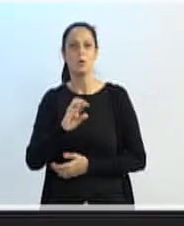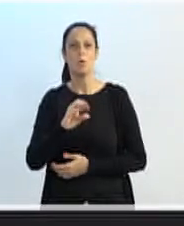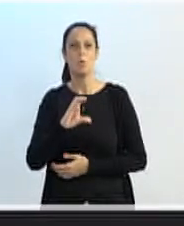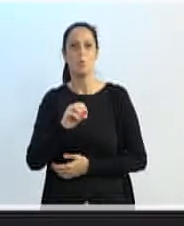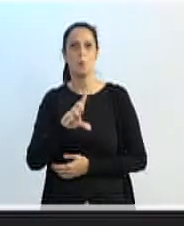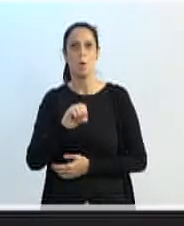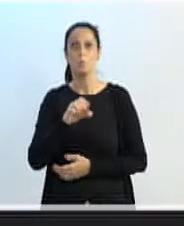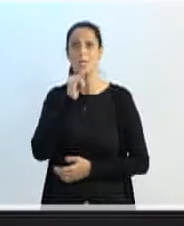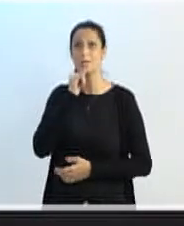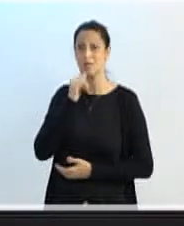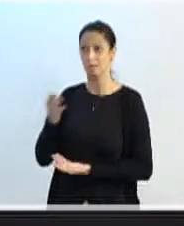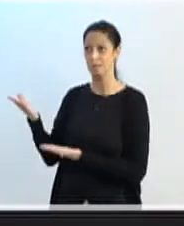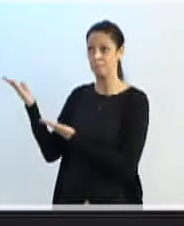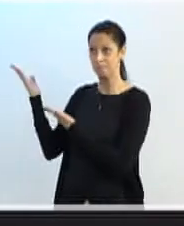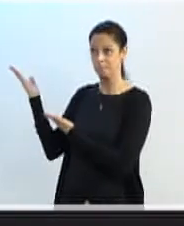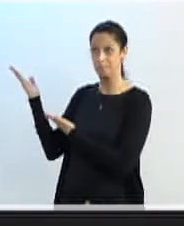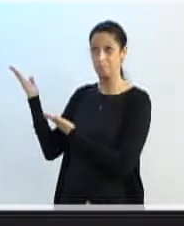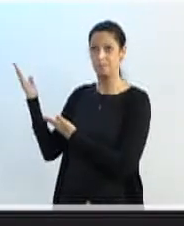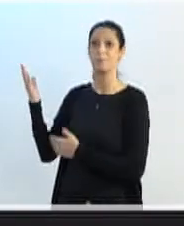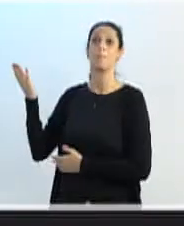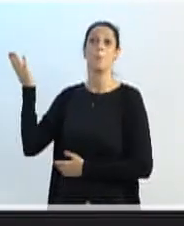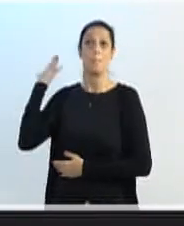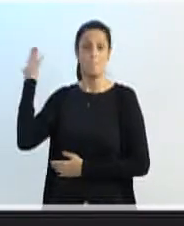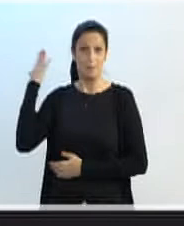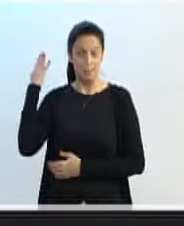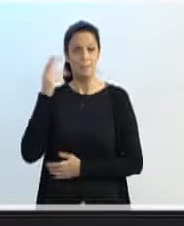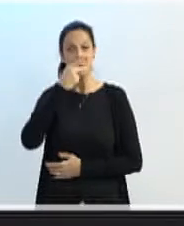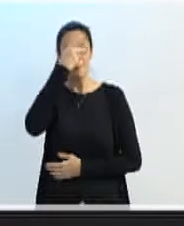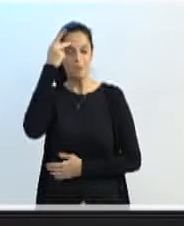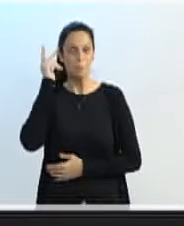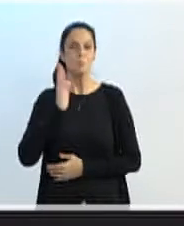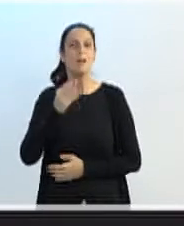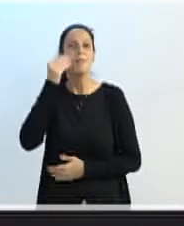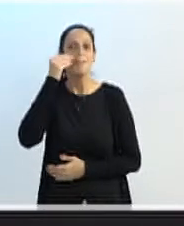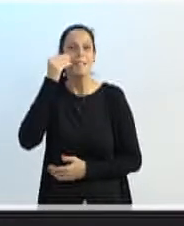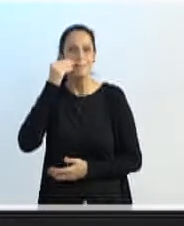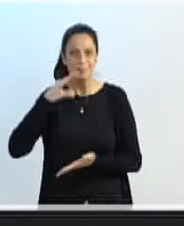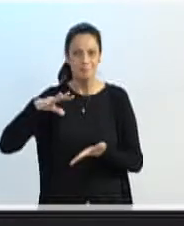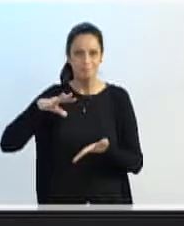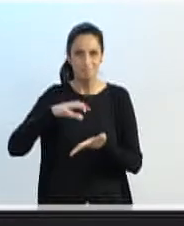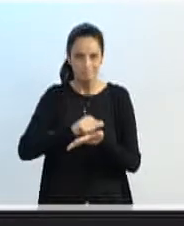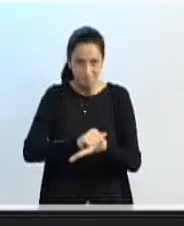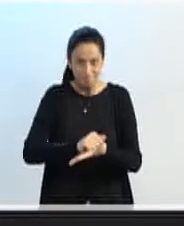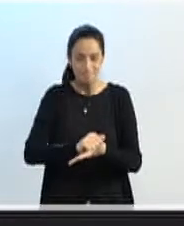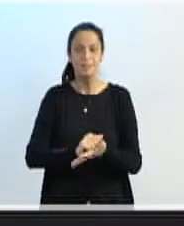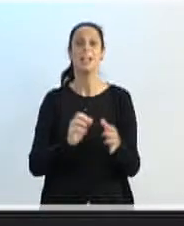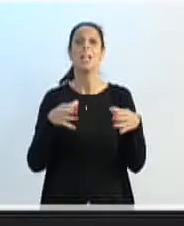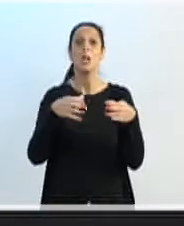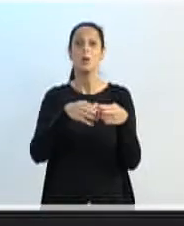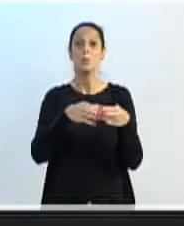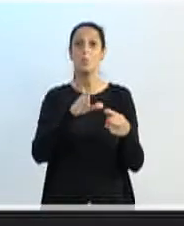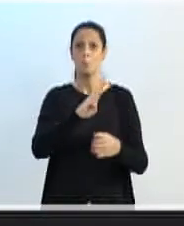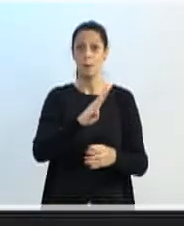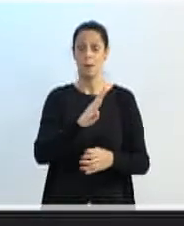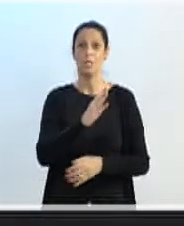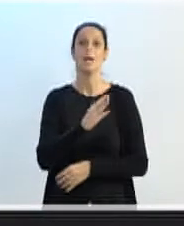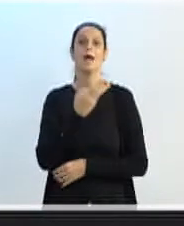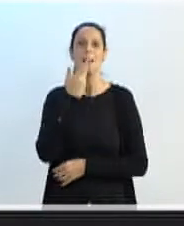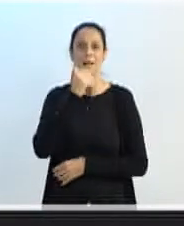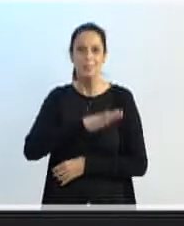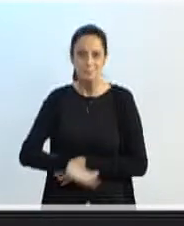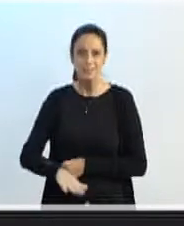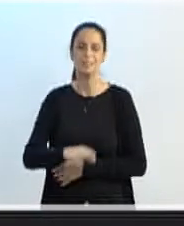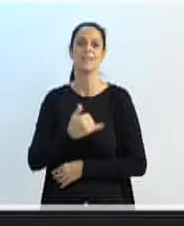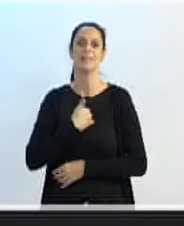2021, às 9h01, né? Ela se enquadrou no grupo B, na turma de 0 a 1, e aqui na